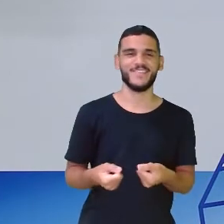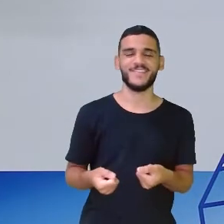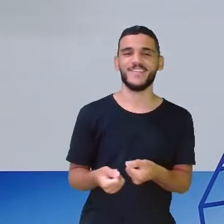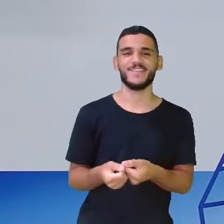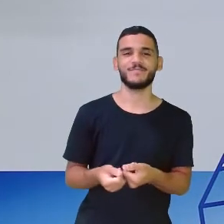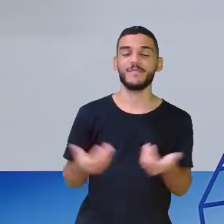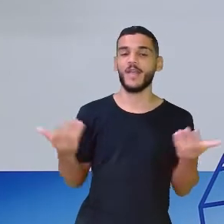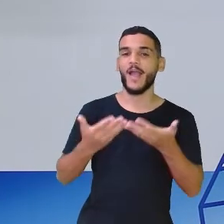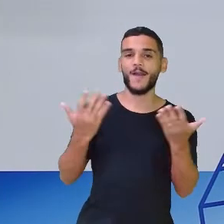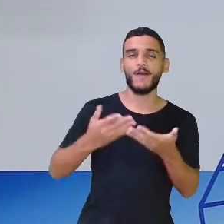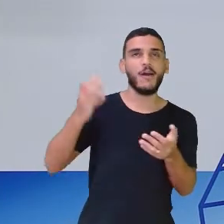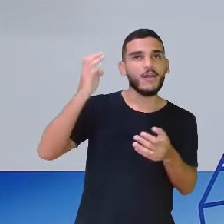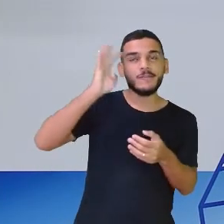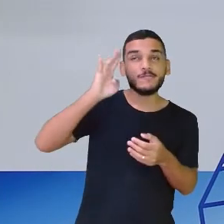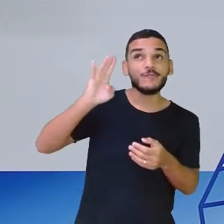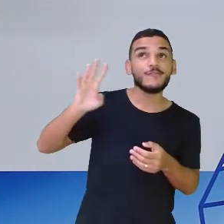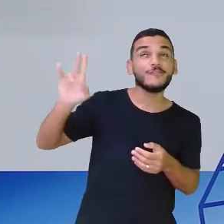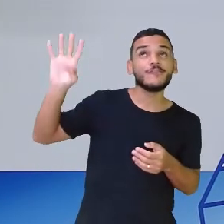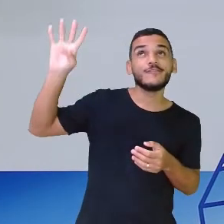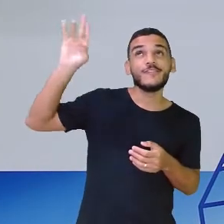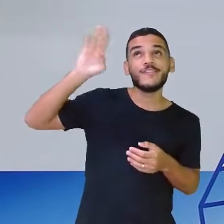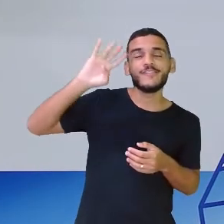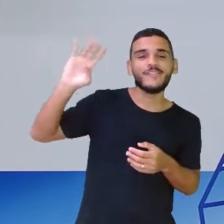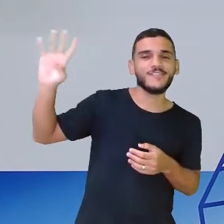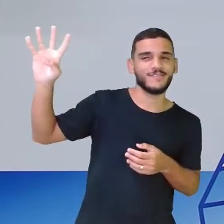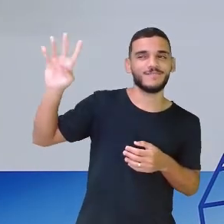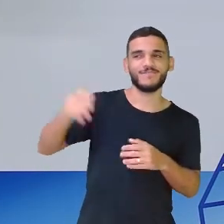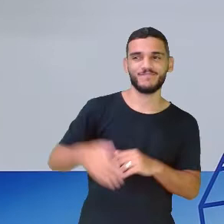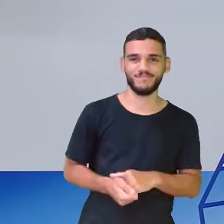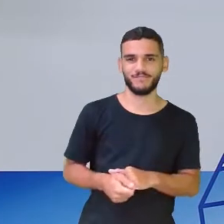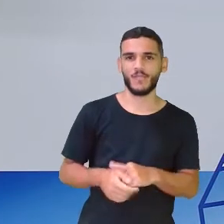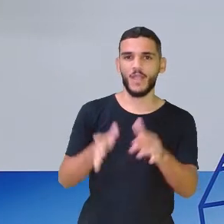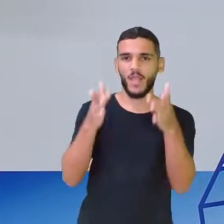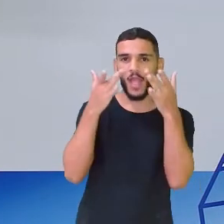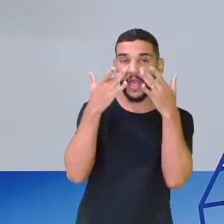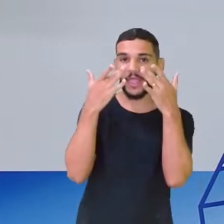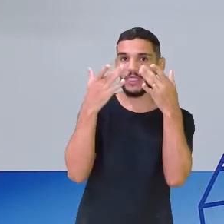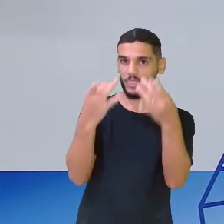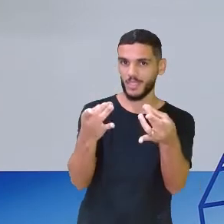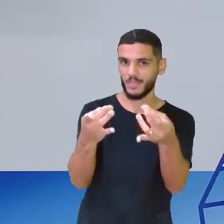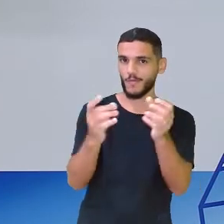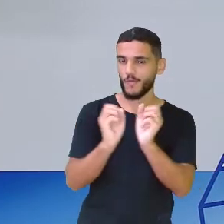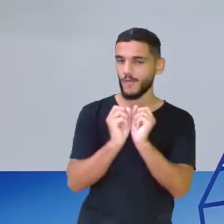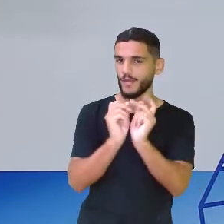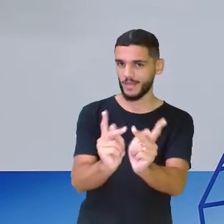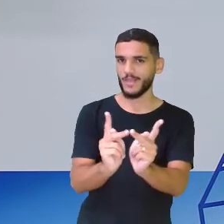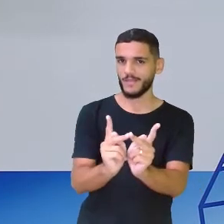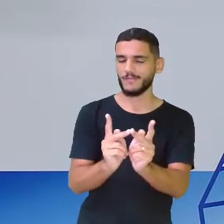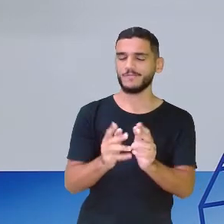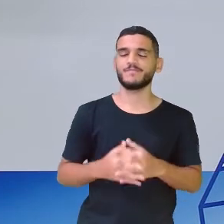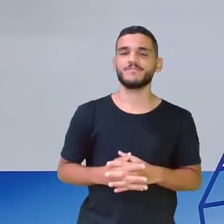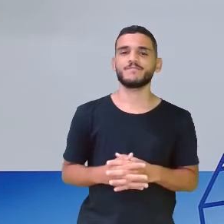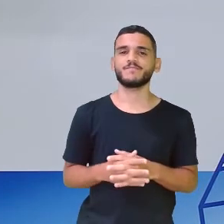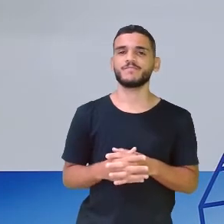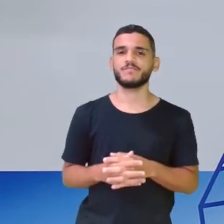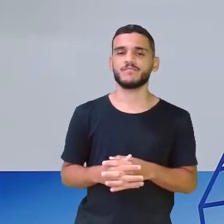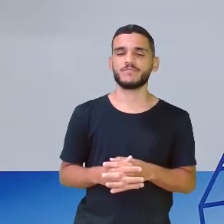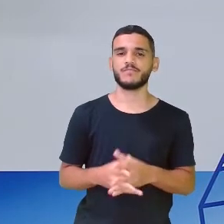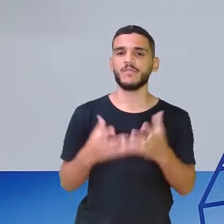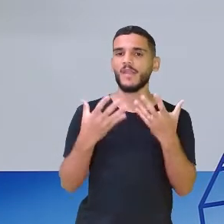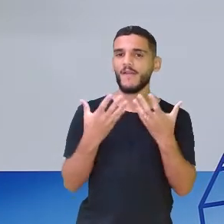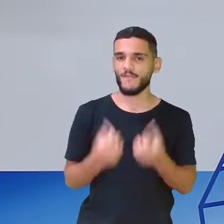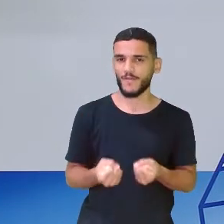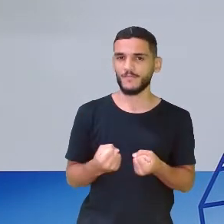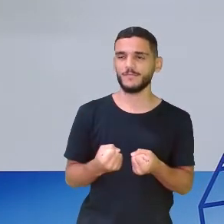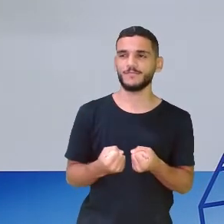embarcar numa aventura. É, fica aí bem atento. Não perca o detalhe. Vamos